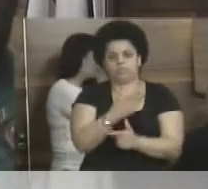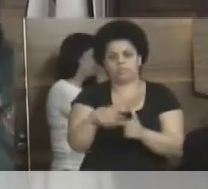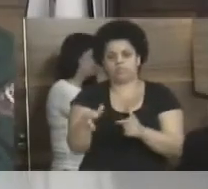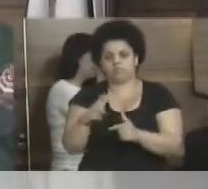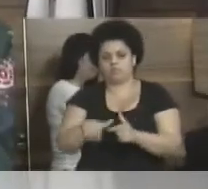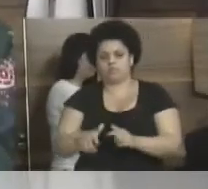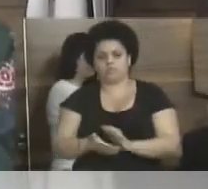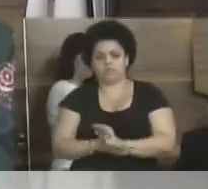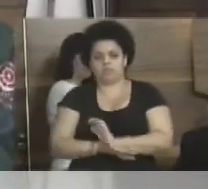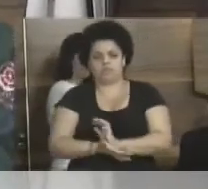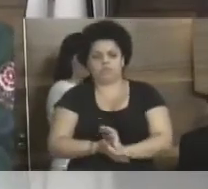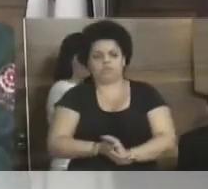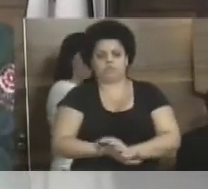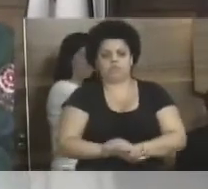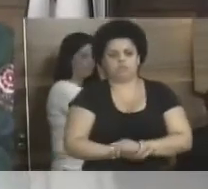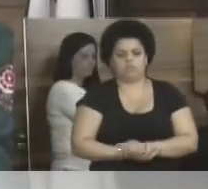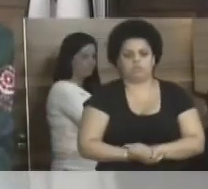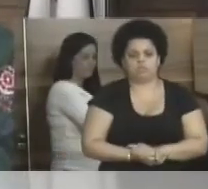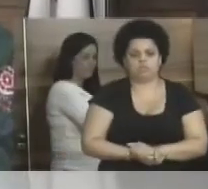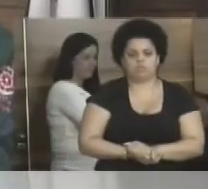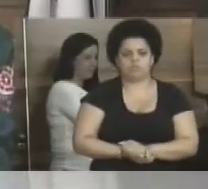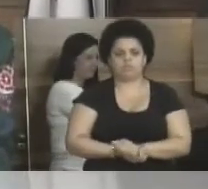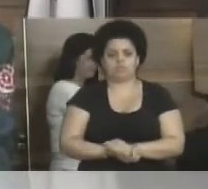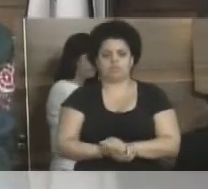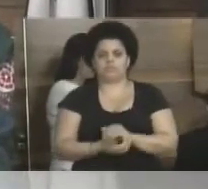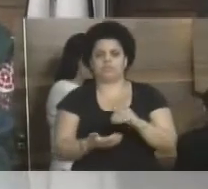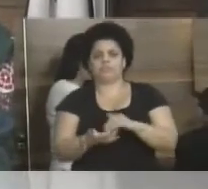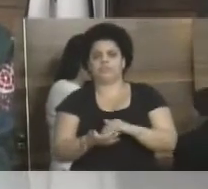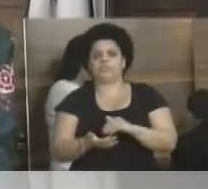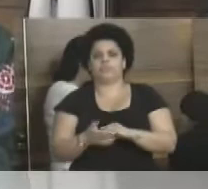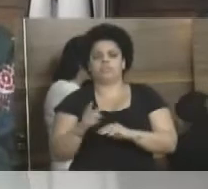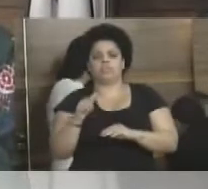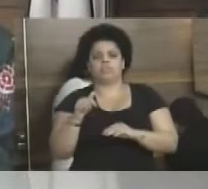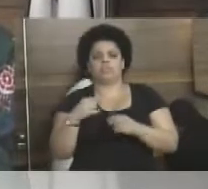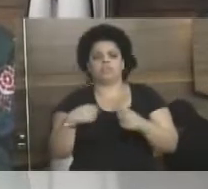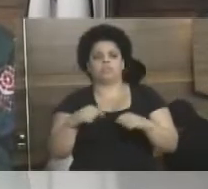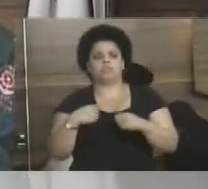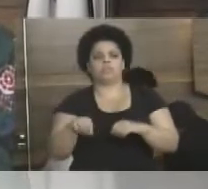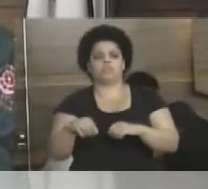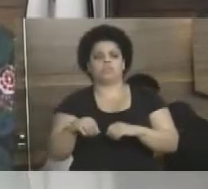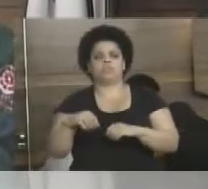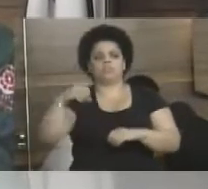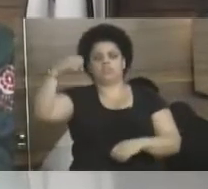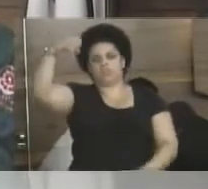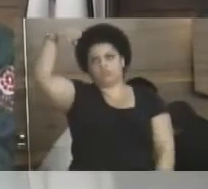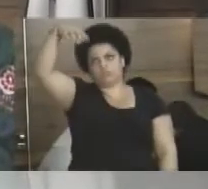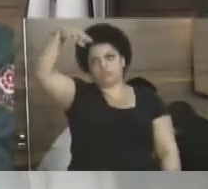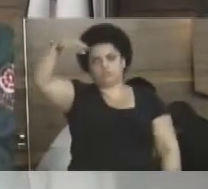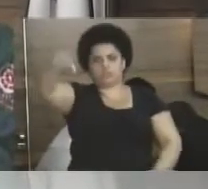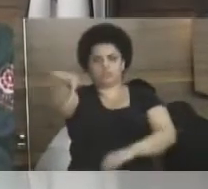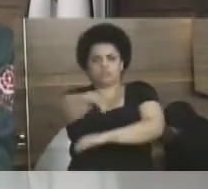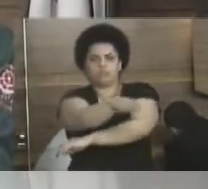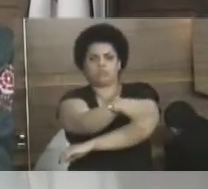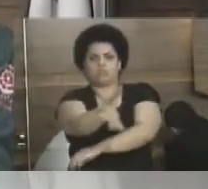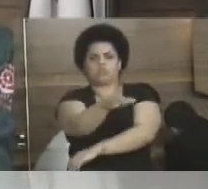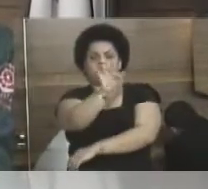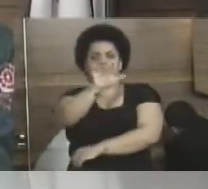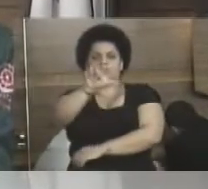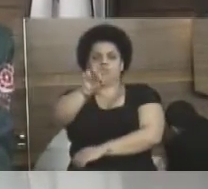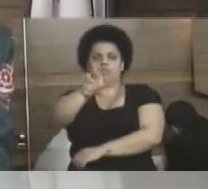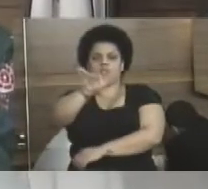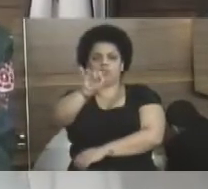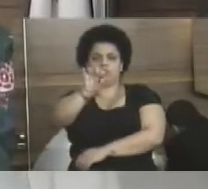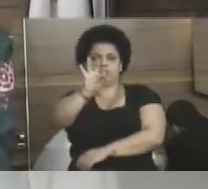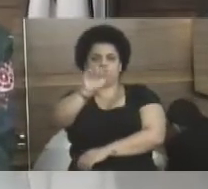Já estou terminando, seu presidente, e a última indicação aqui é a instalação de braço de luminária na rua Floresta,